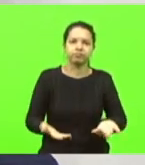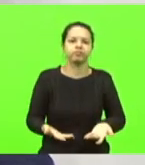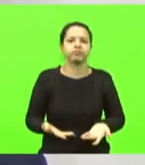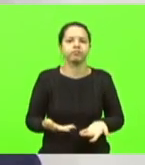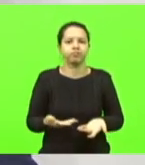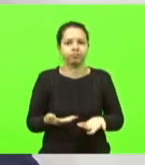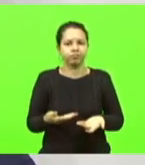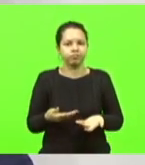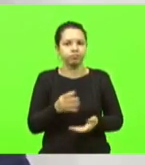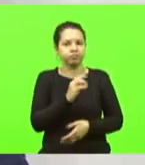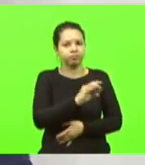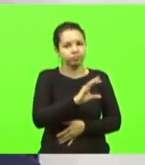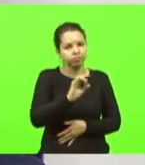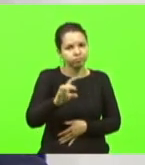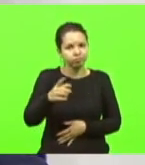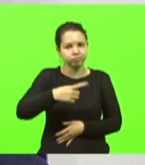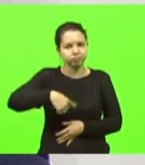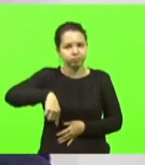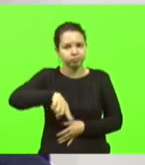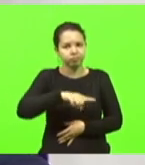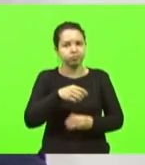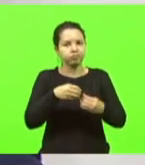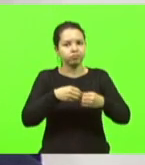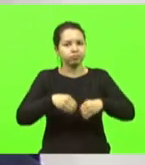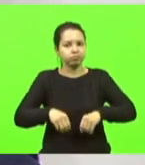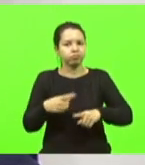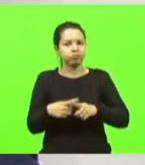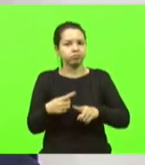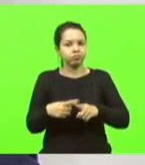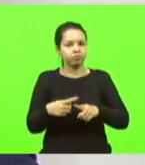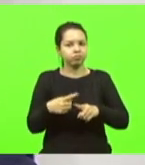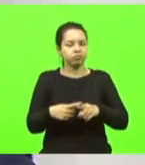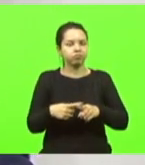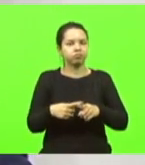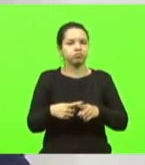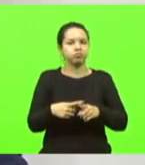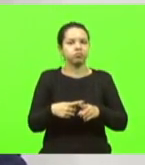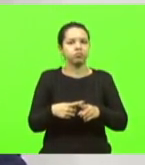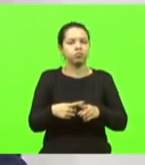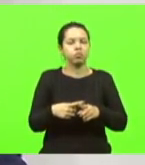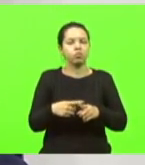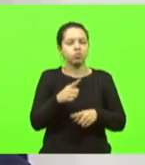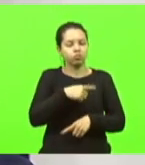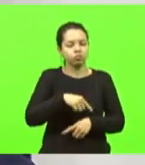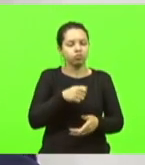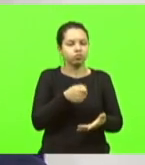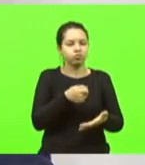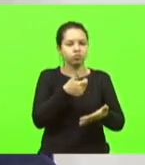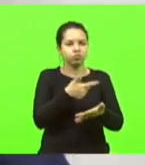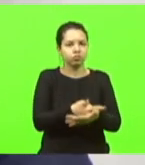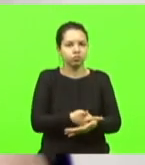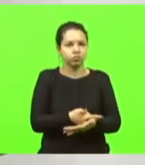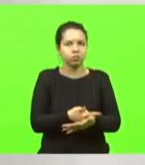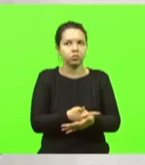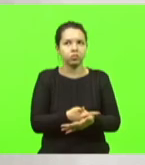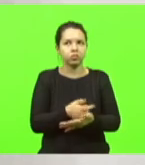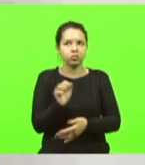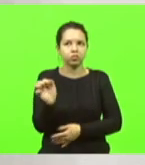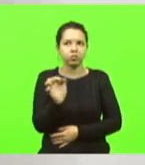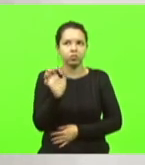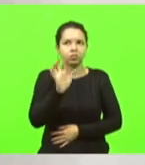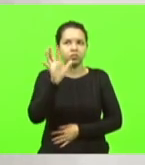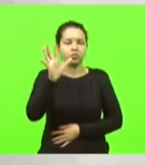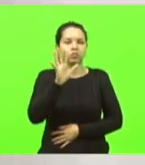para cada um de nós, porque o produto que nós vamos comprar, ele tem um, ele é mais caro, ele tem um valor